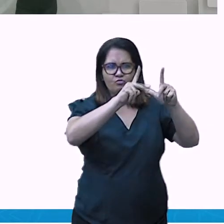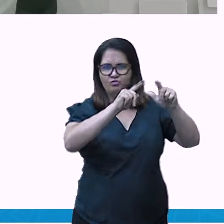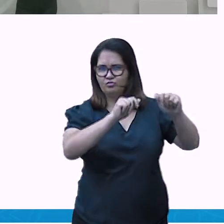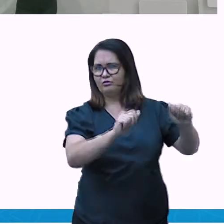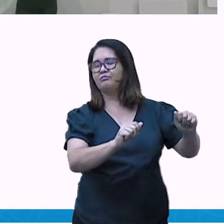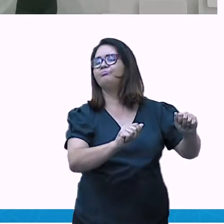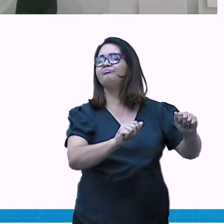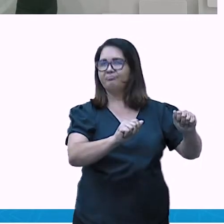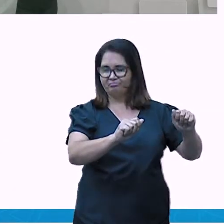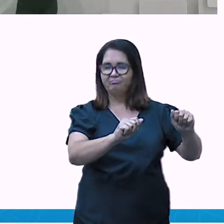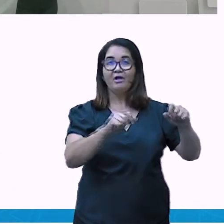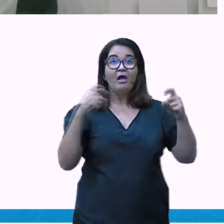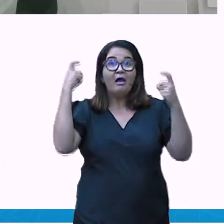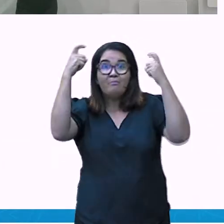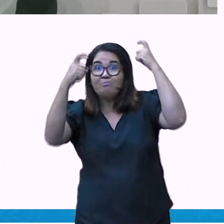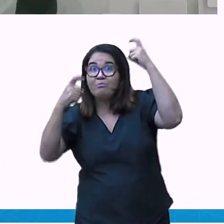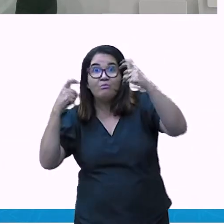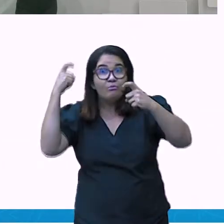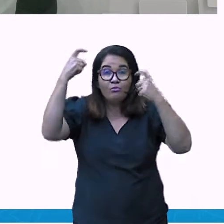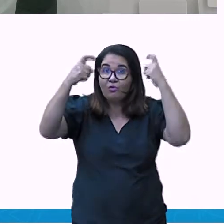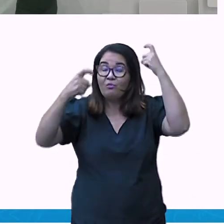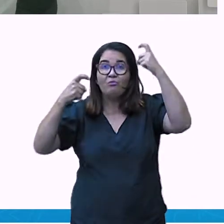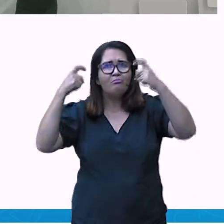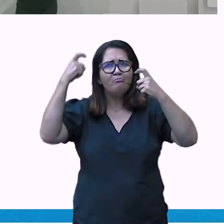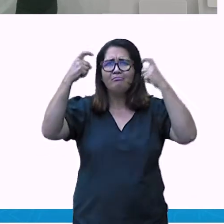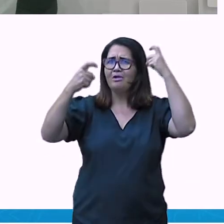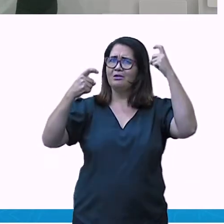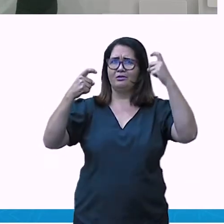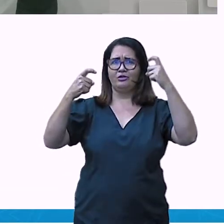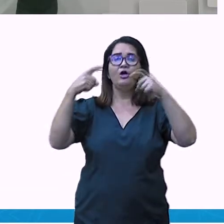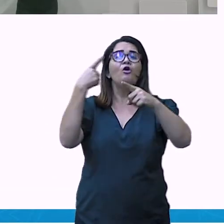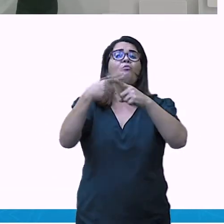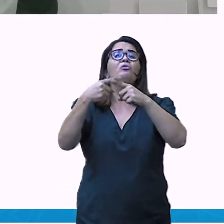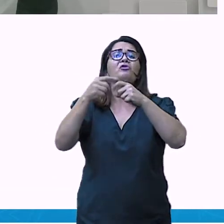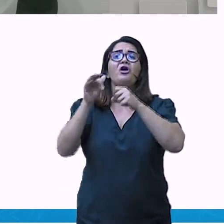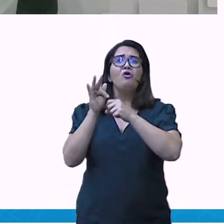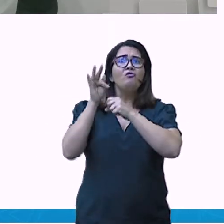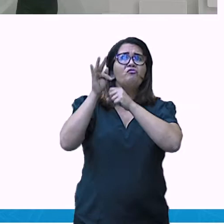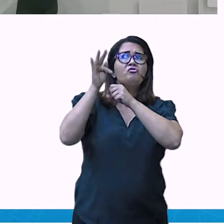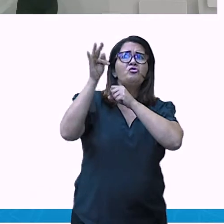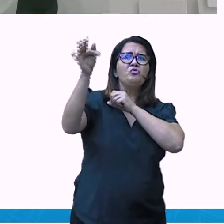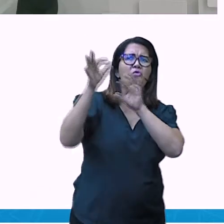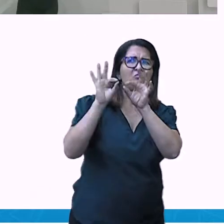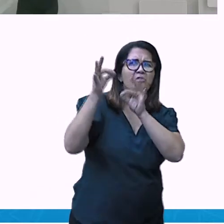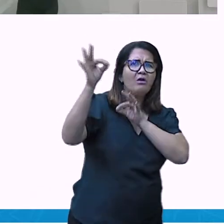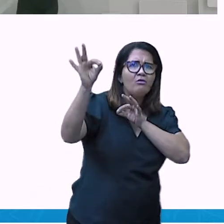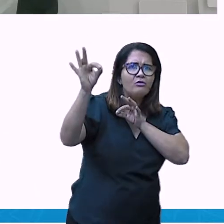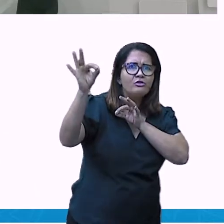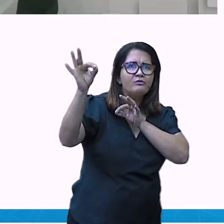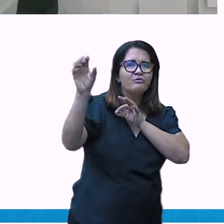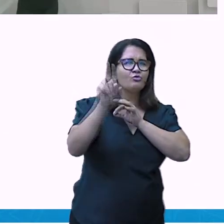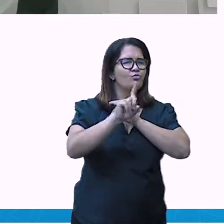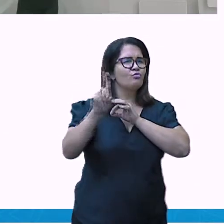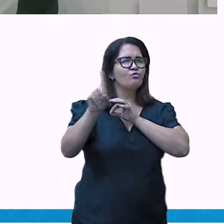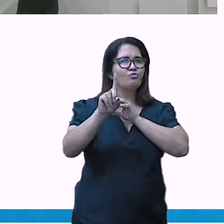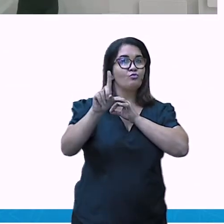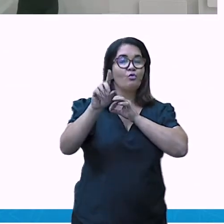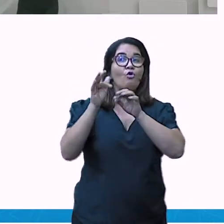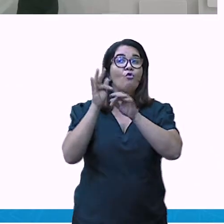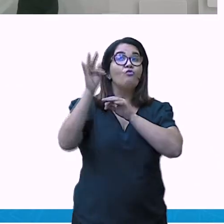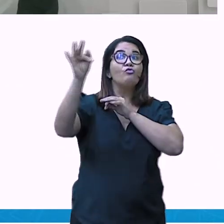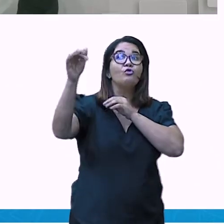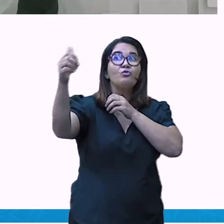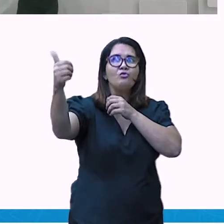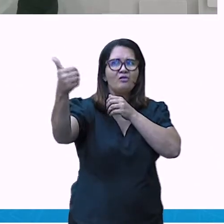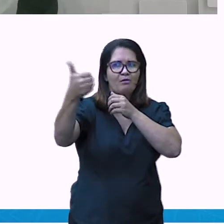preocupantes, em um futuro não tão distante, tendo aí como referência a